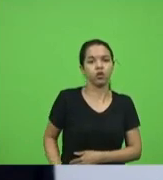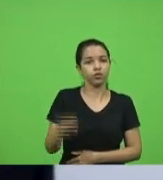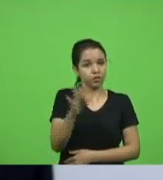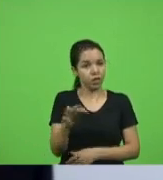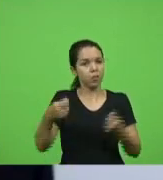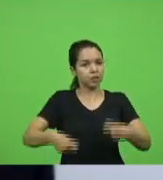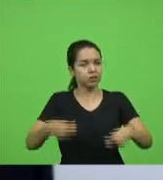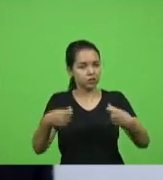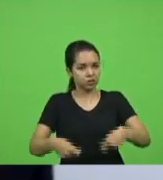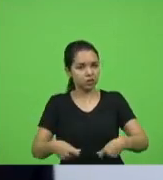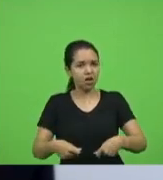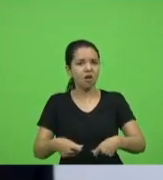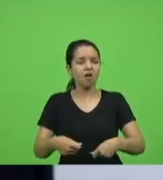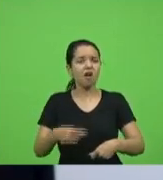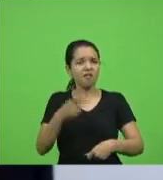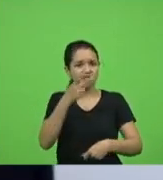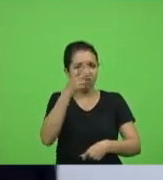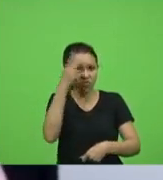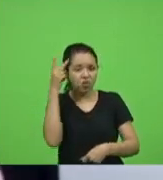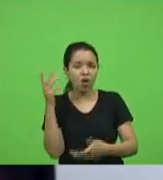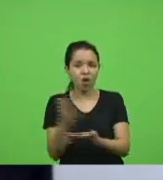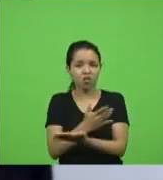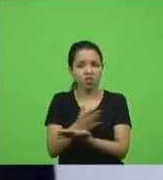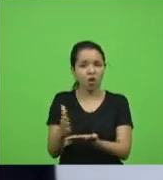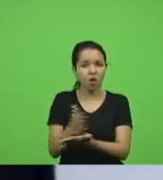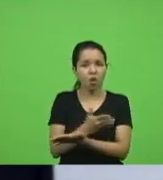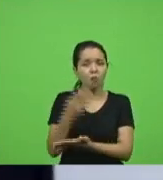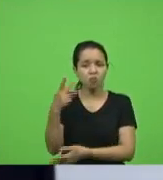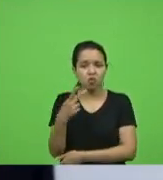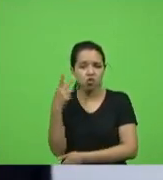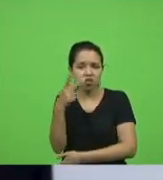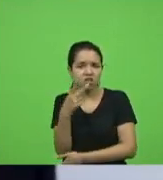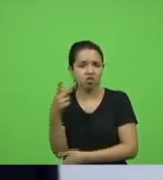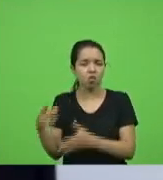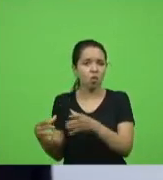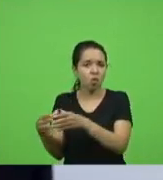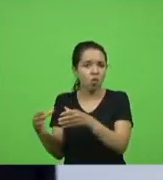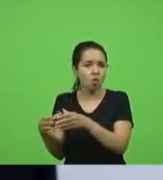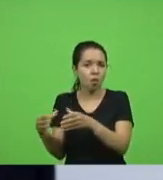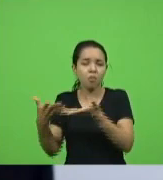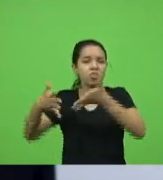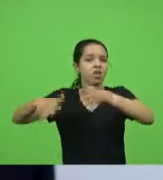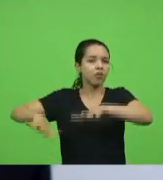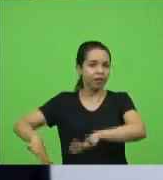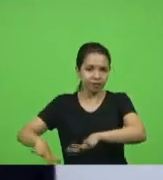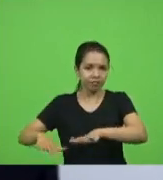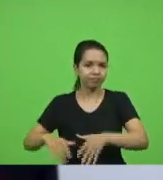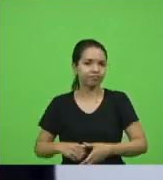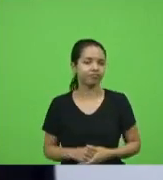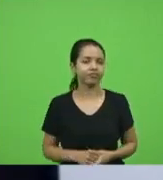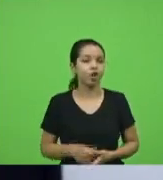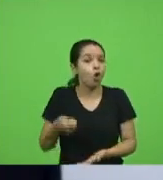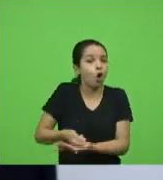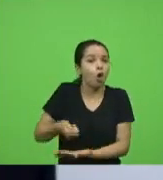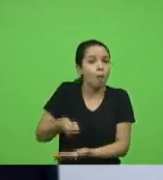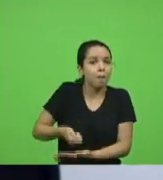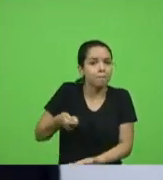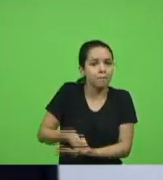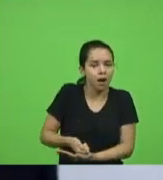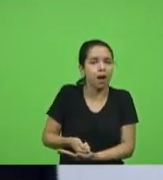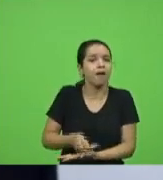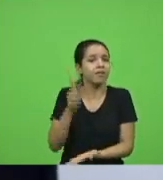vemos o fanatismo político que não permite que não quer cobrar o que é